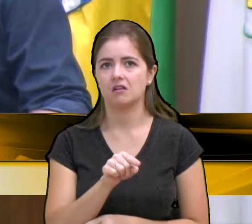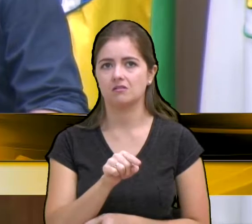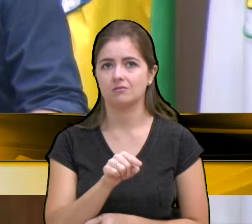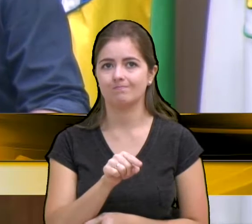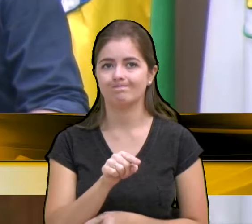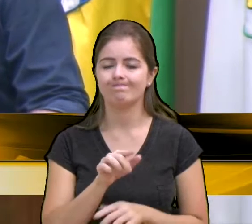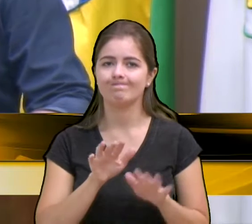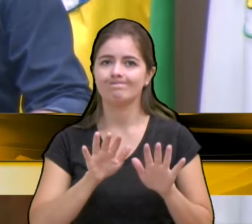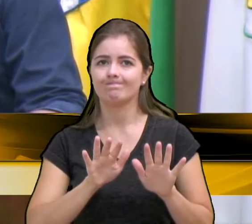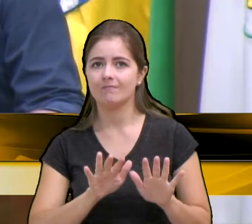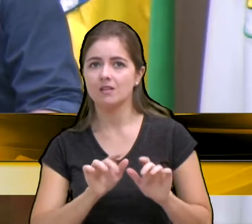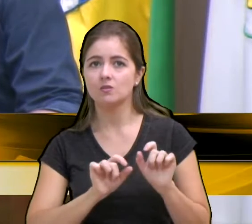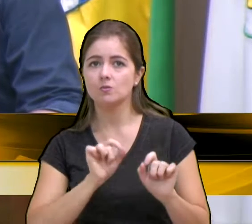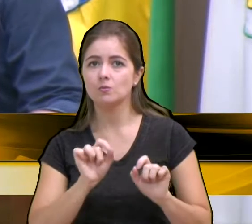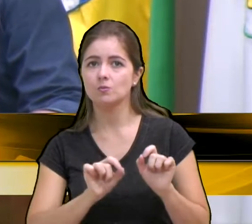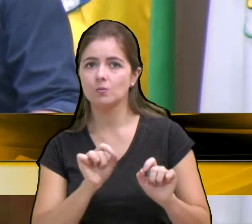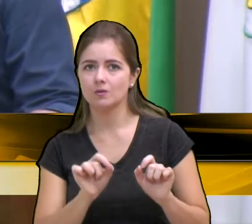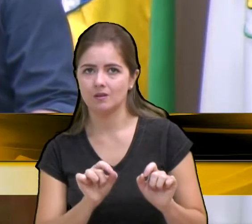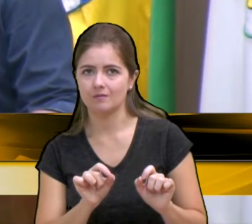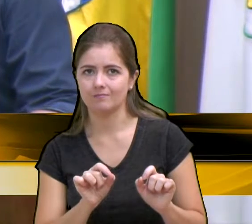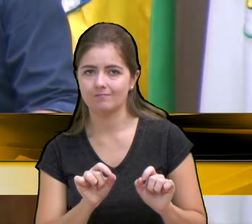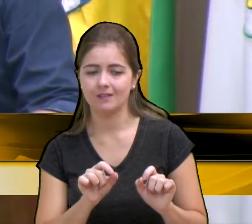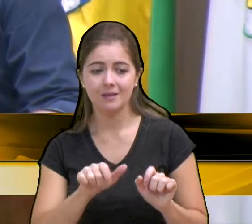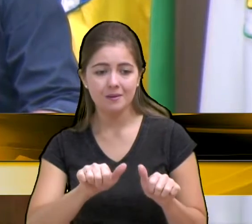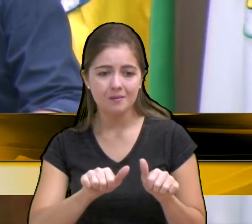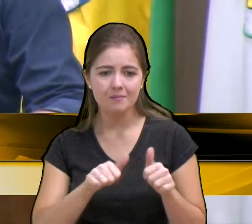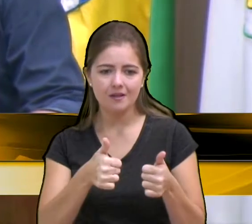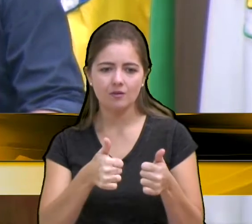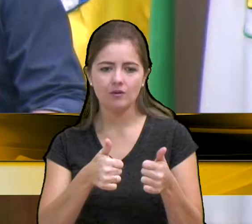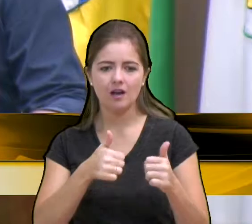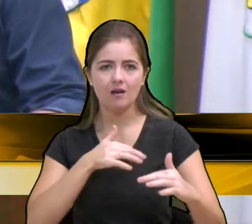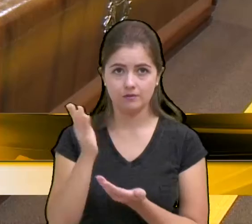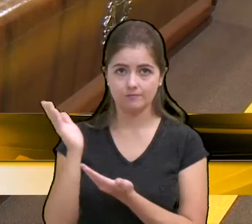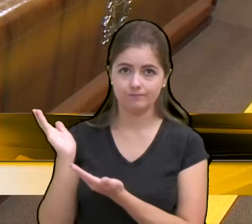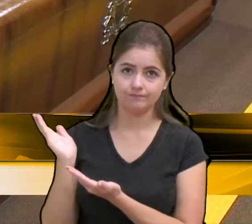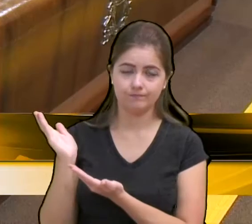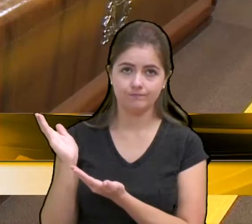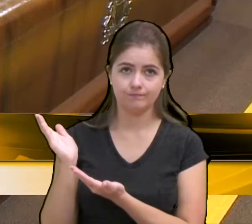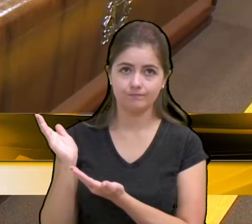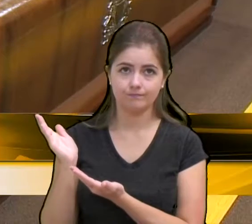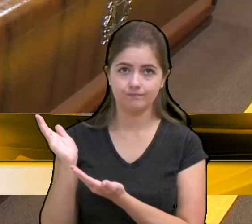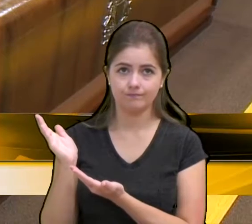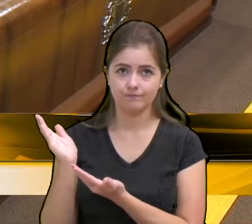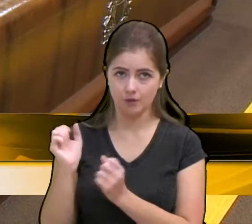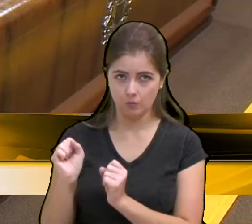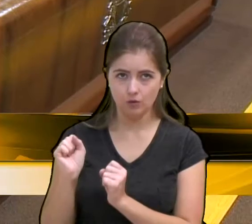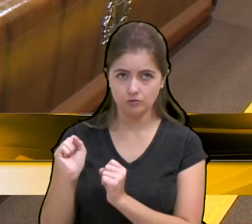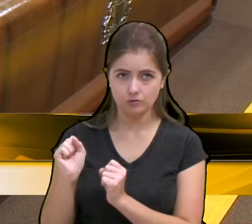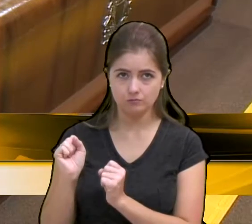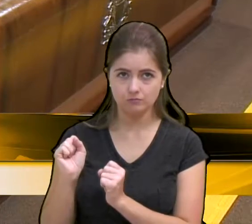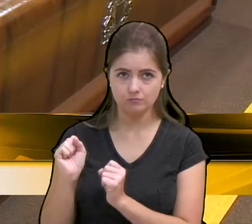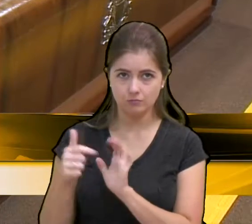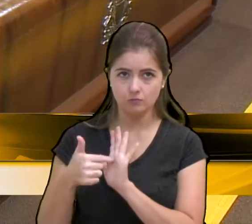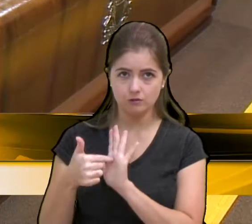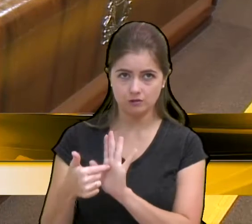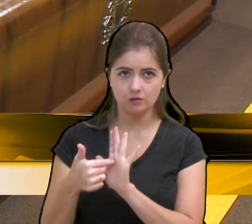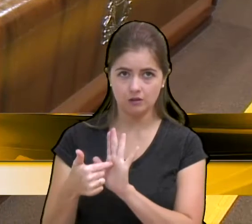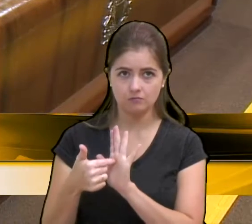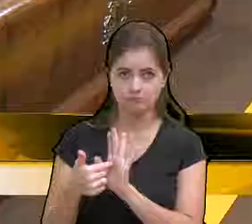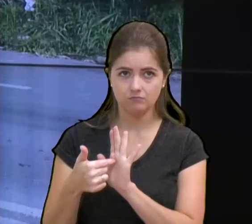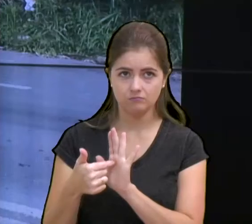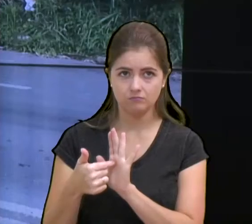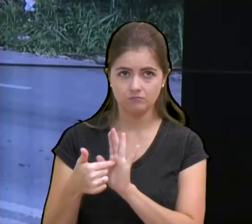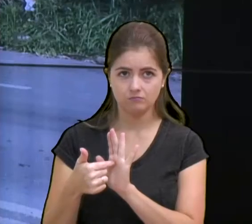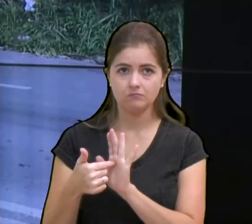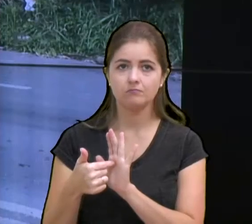solicitação de ampliação da linha do transporte coletivo, do loteamento Monte Belo, em São Luís da Sexta Légua, o